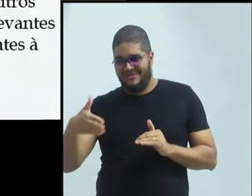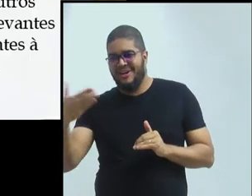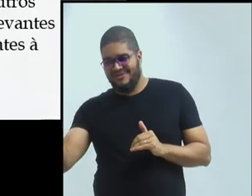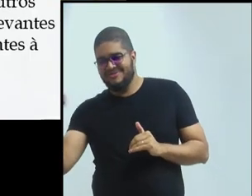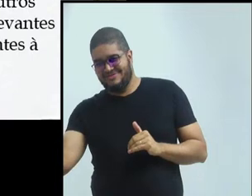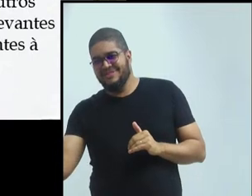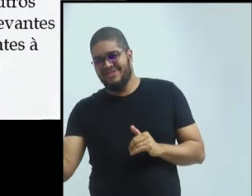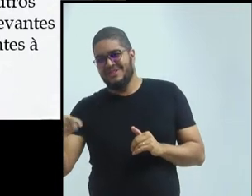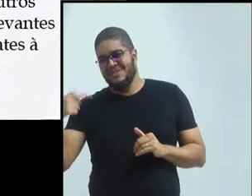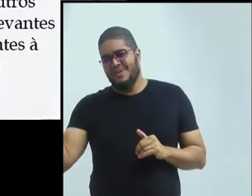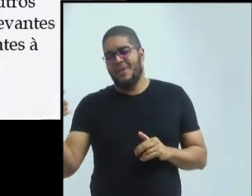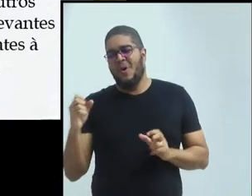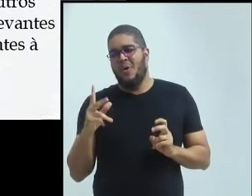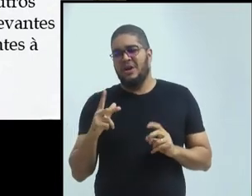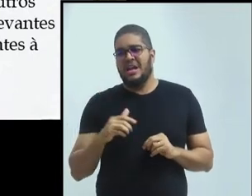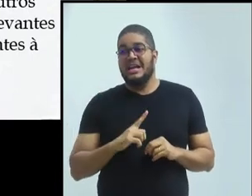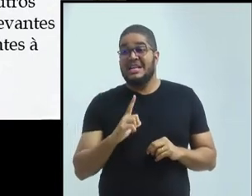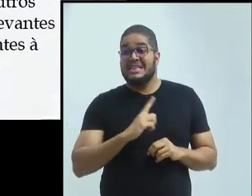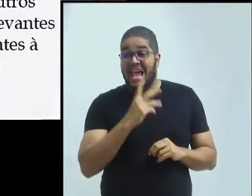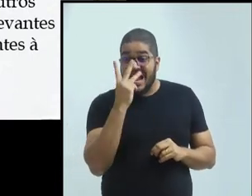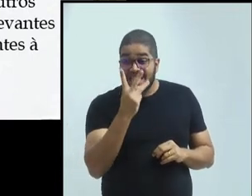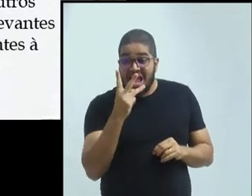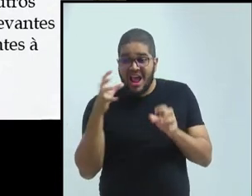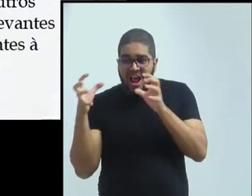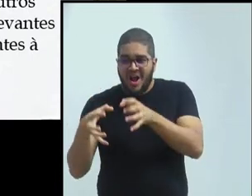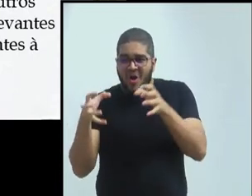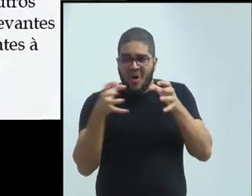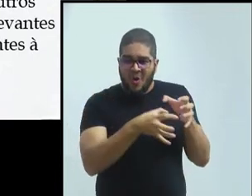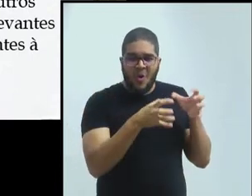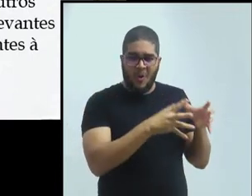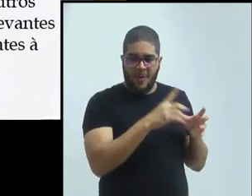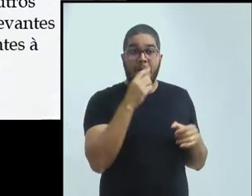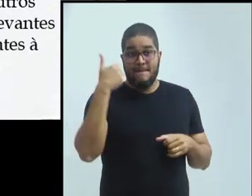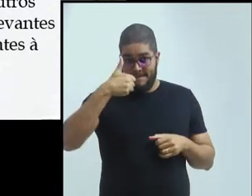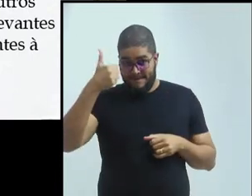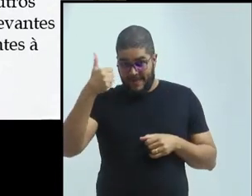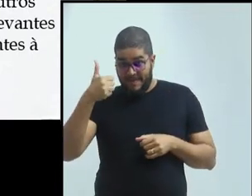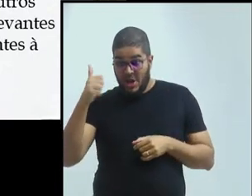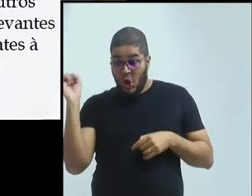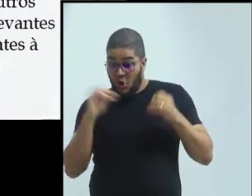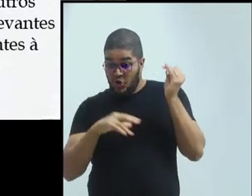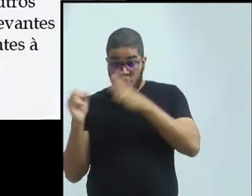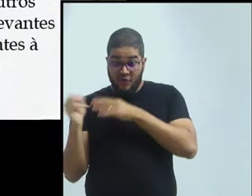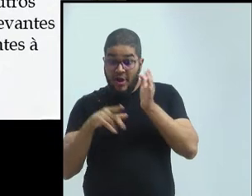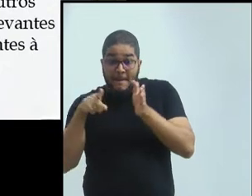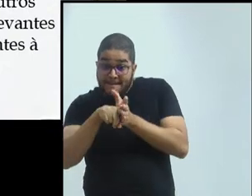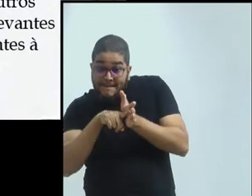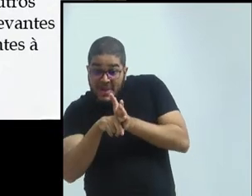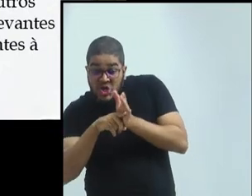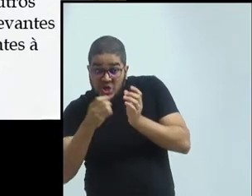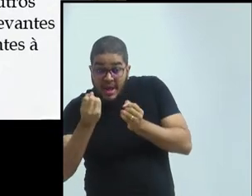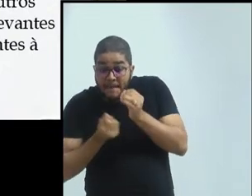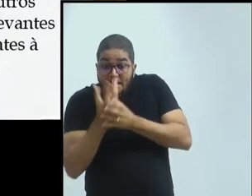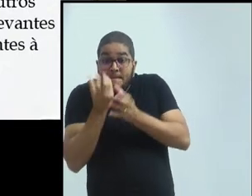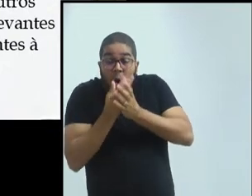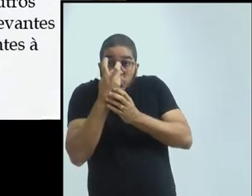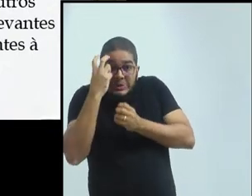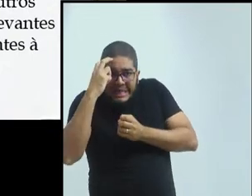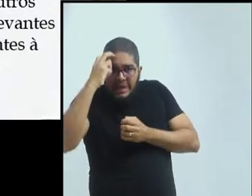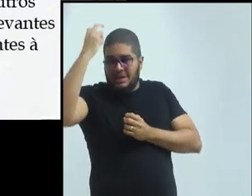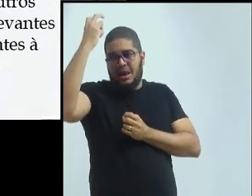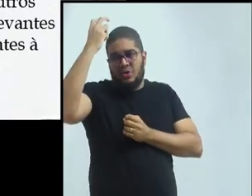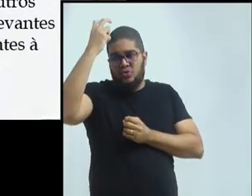Então, essas três categorias. O caráter inovador da produção intelectual, com o potencial de gerar